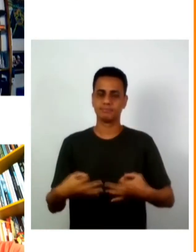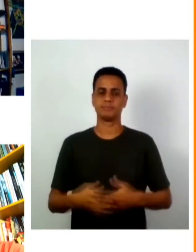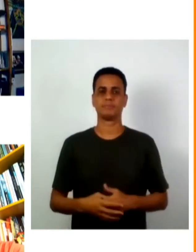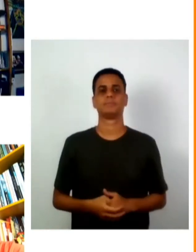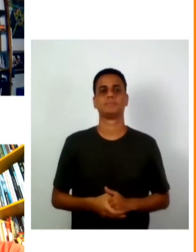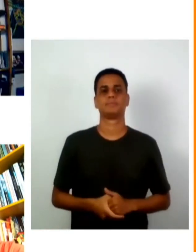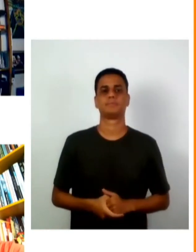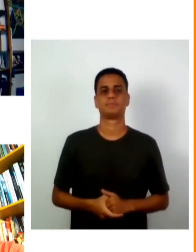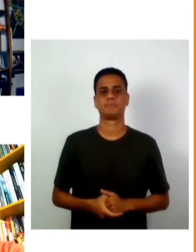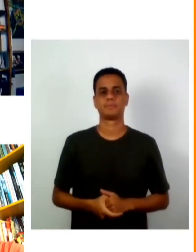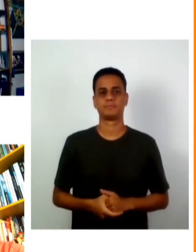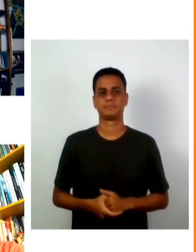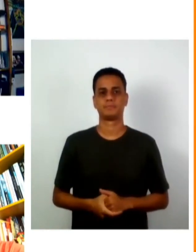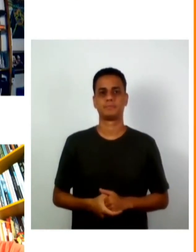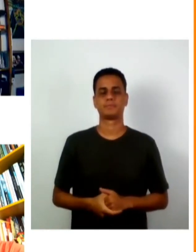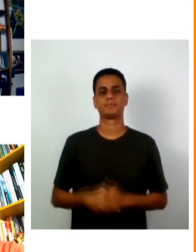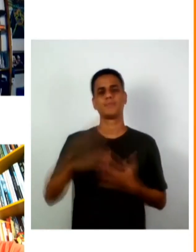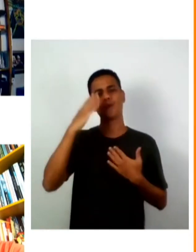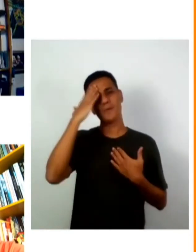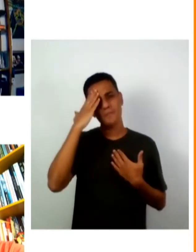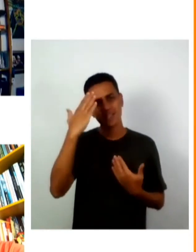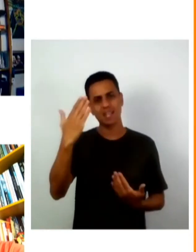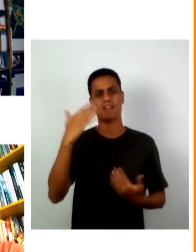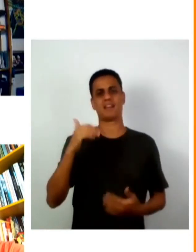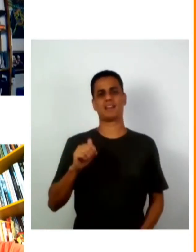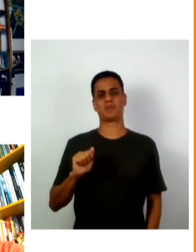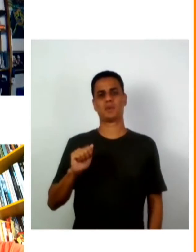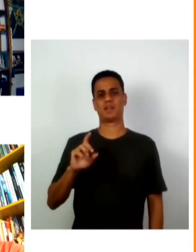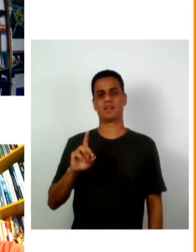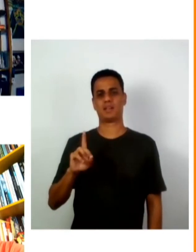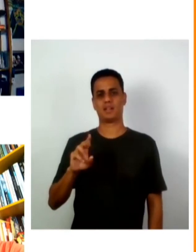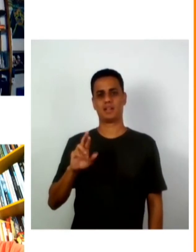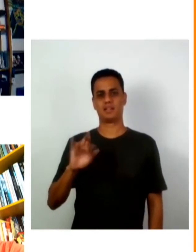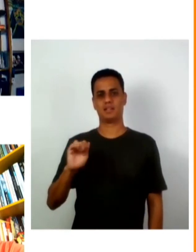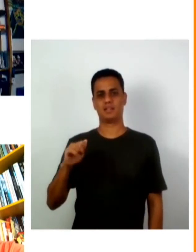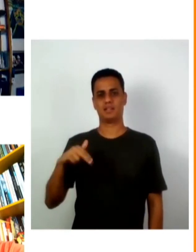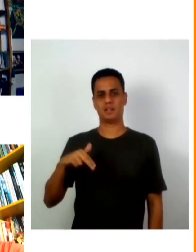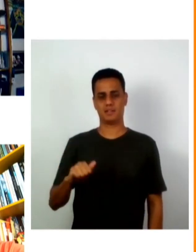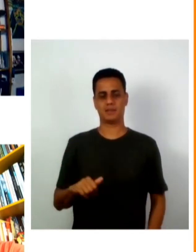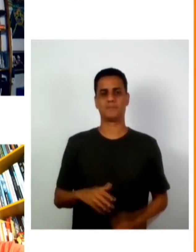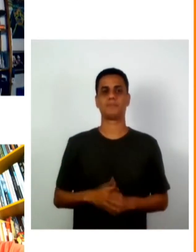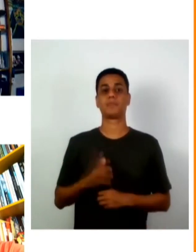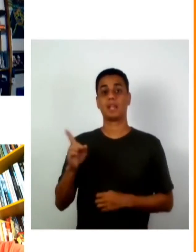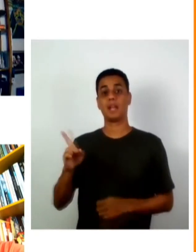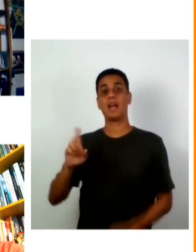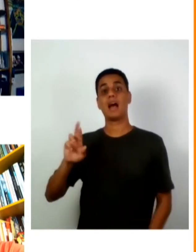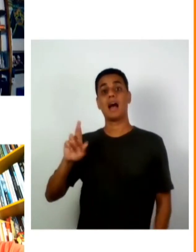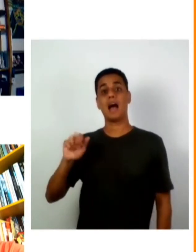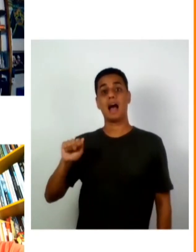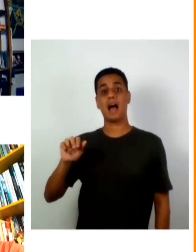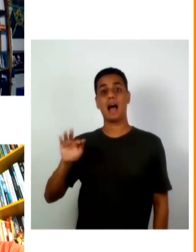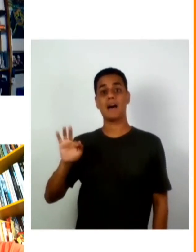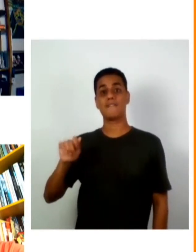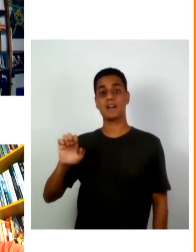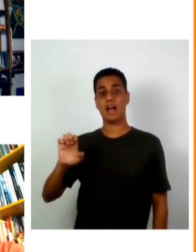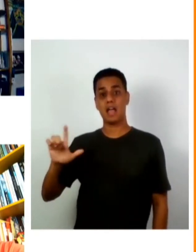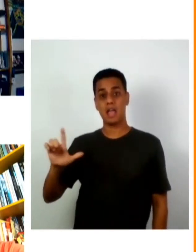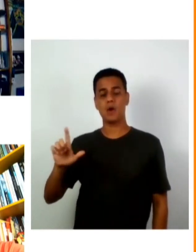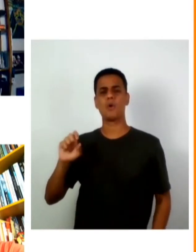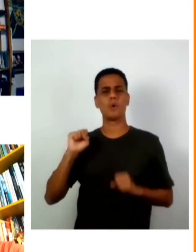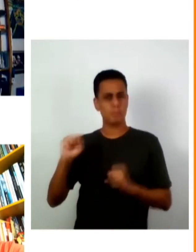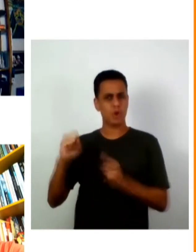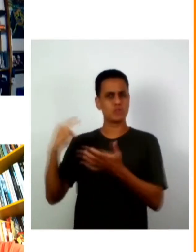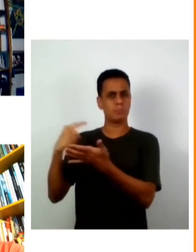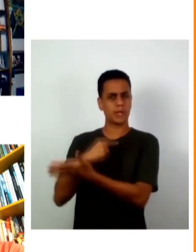muito obrigado Adriana agora Rafael se pode recordar algumas perguntas que haviam feito os